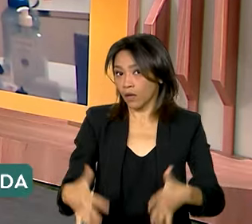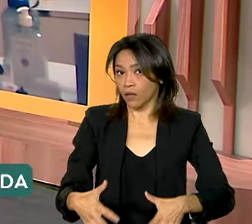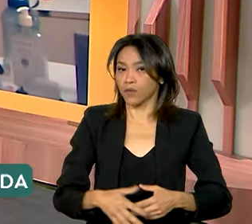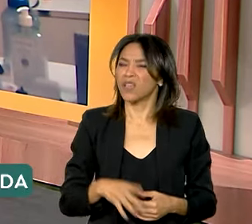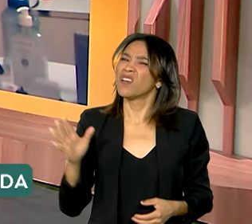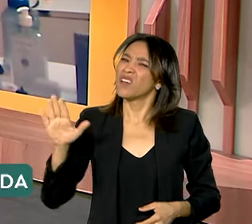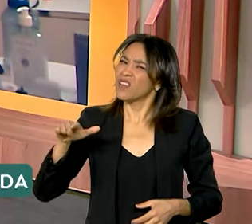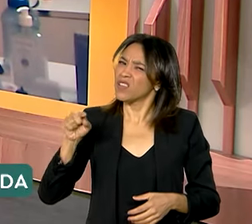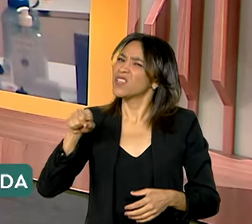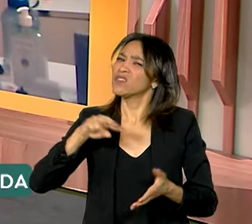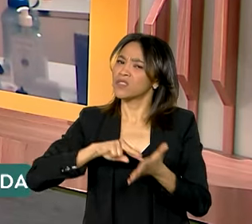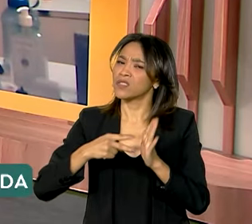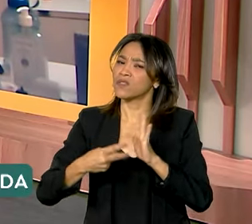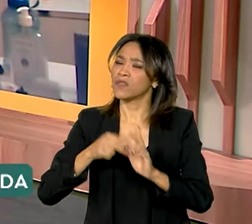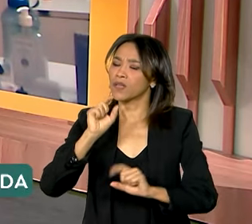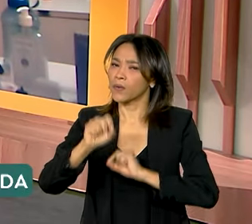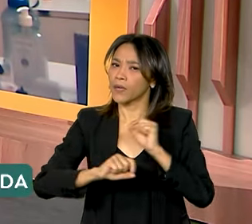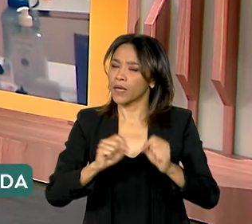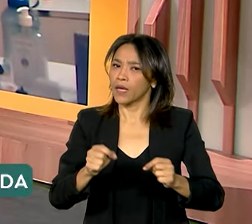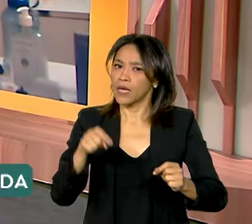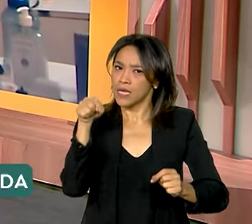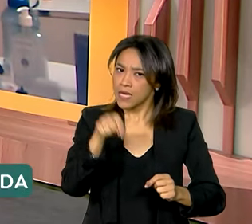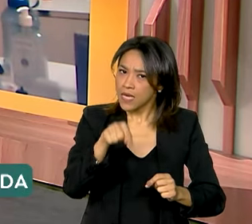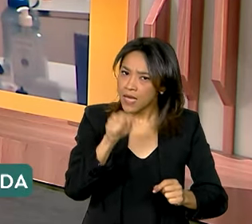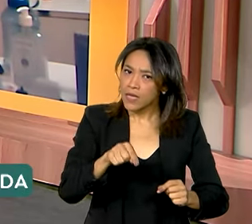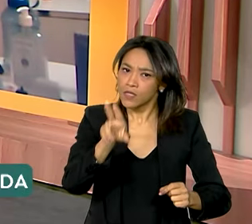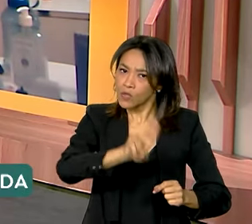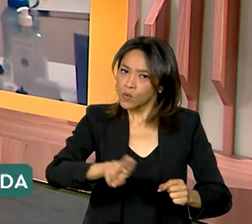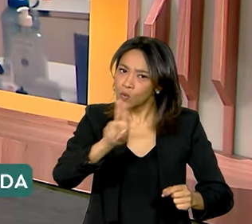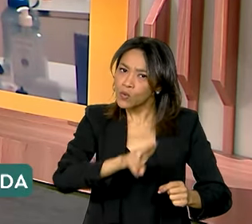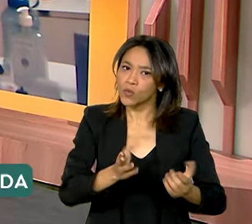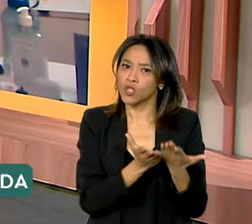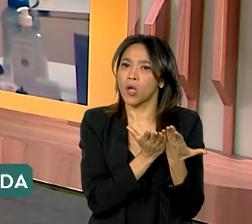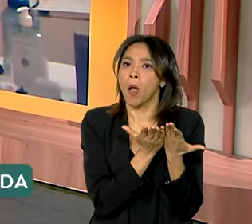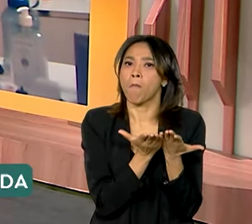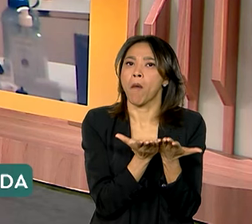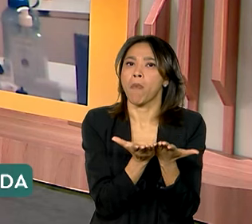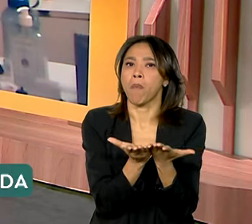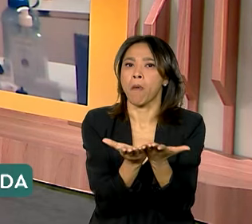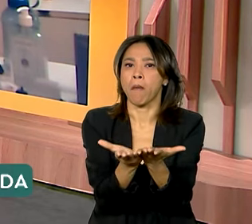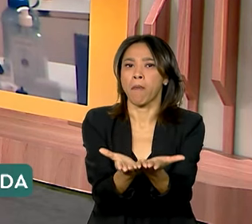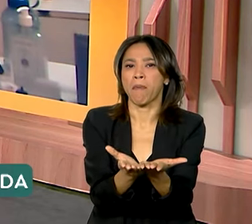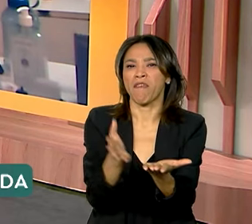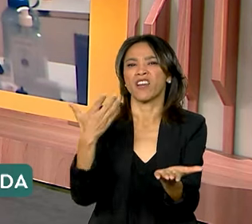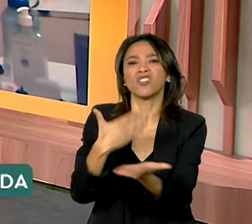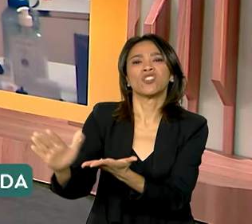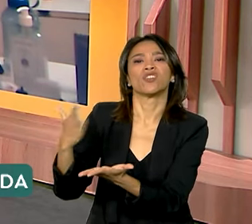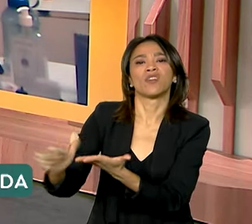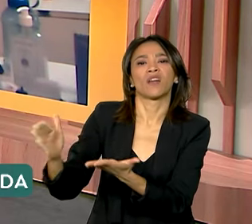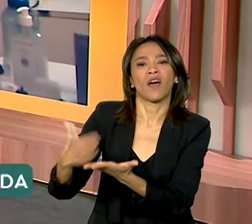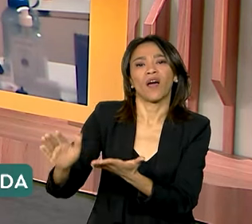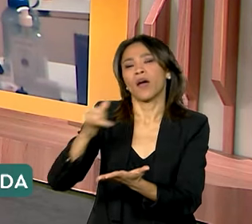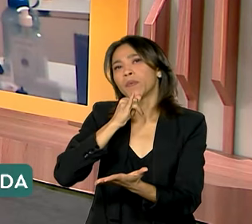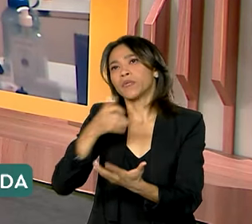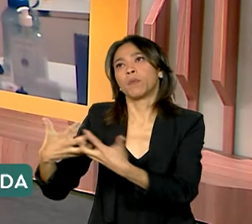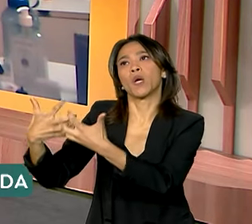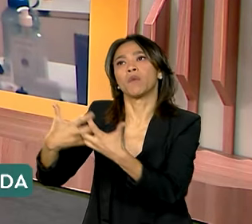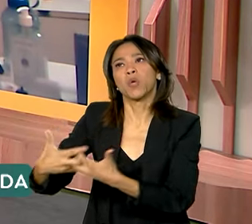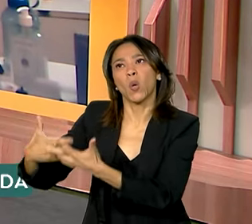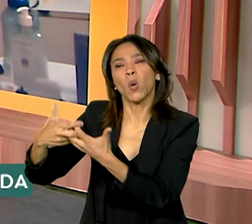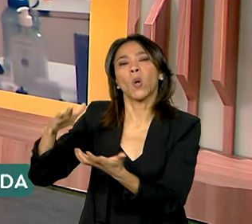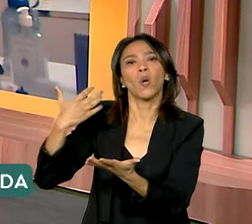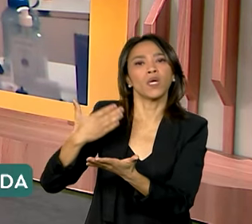significa que o crescimento do modal hidroviário vai deixar de lado outras formas de transporte, como caminhões,